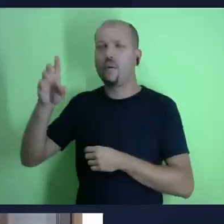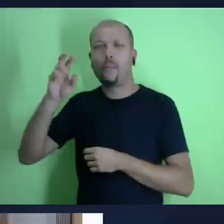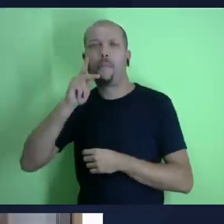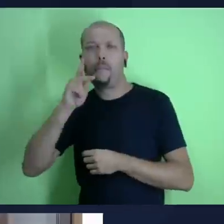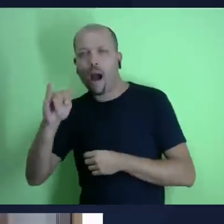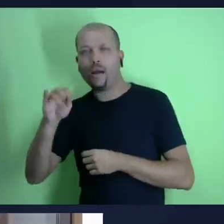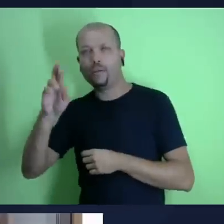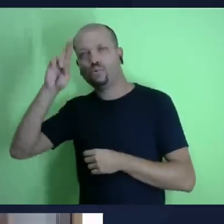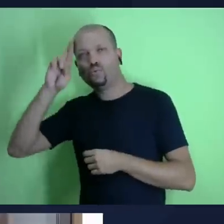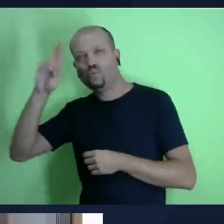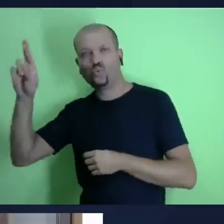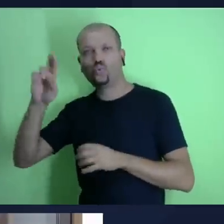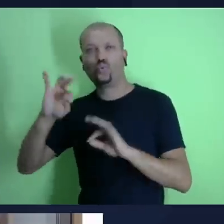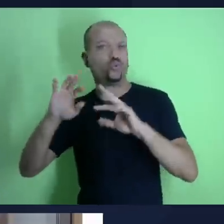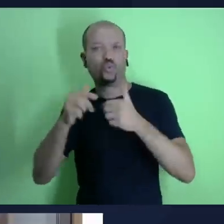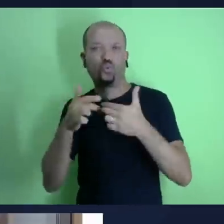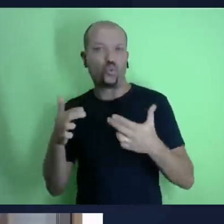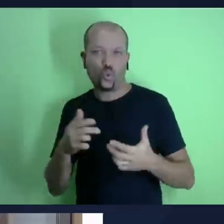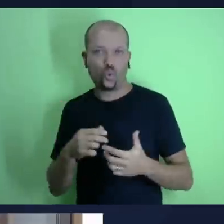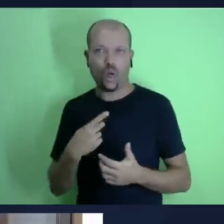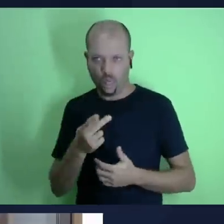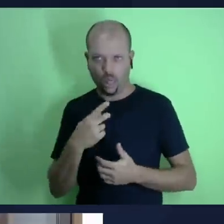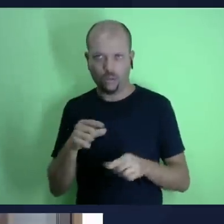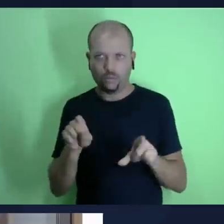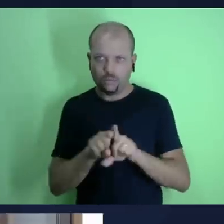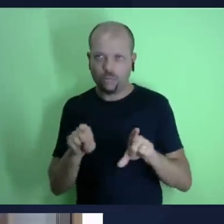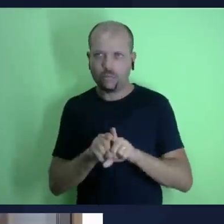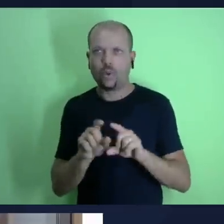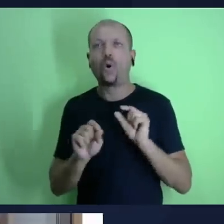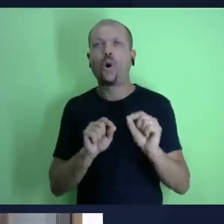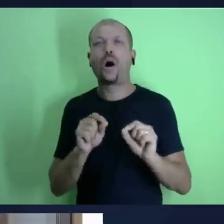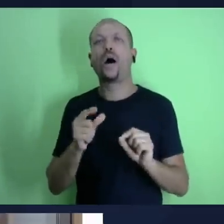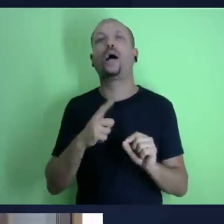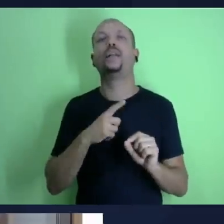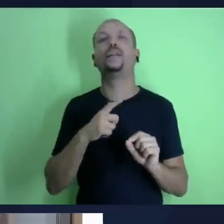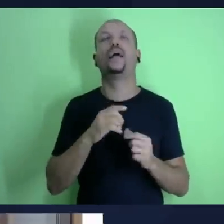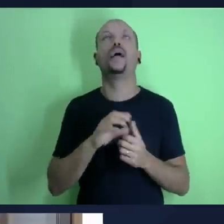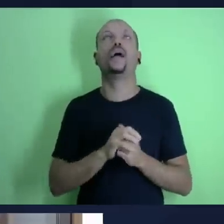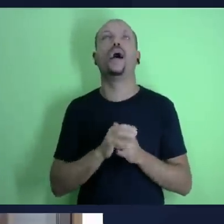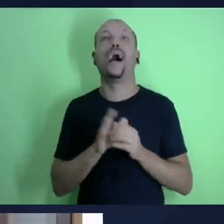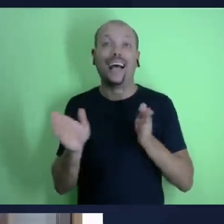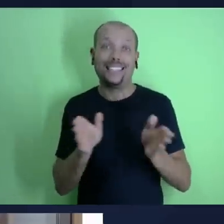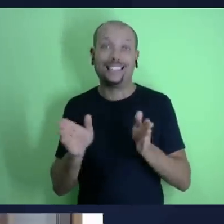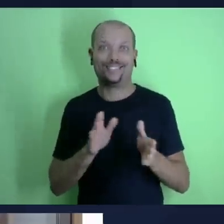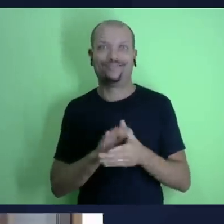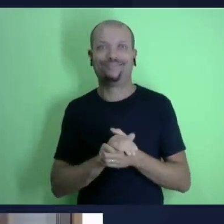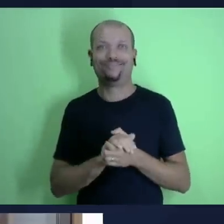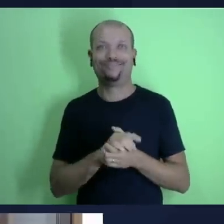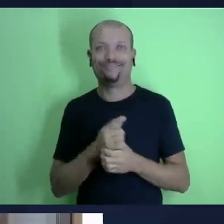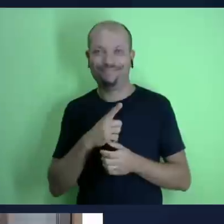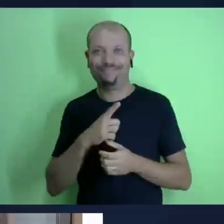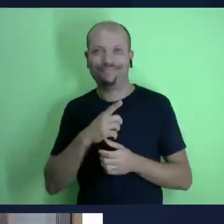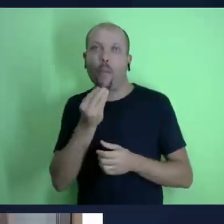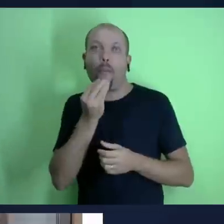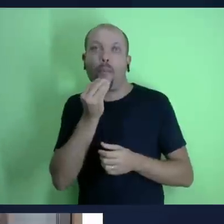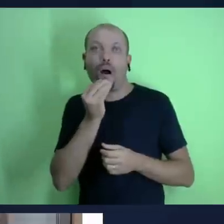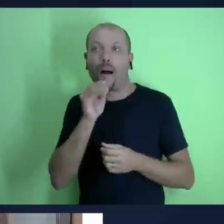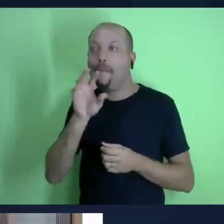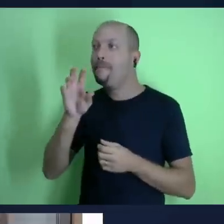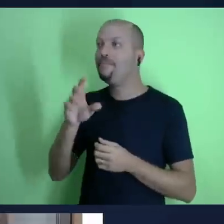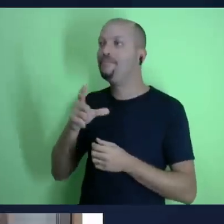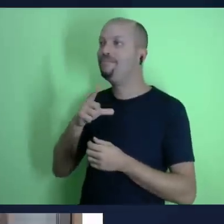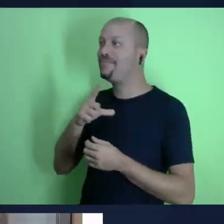delas apenas para nós porque como parte da família nós temos que pensar nos outros e é interessante que tem um